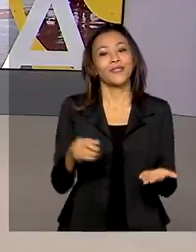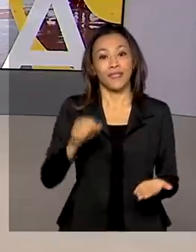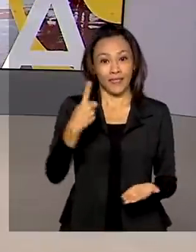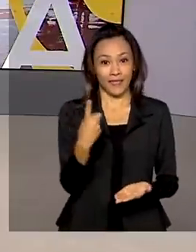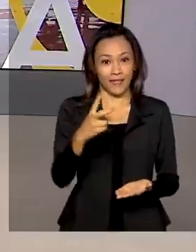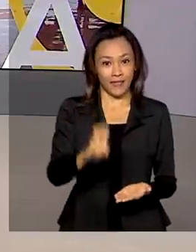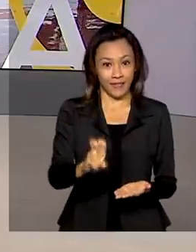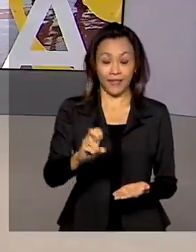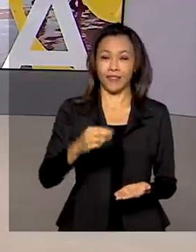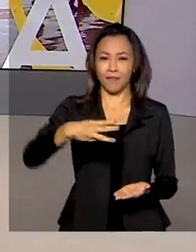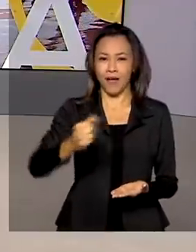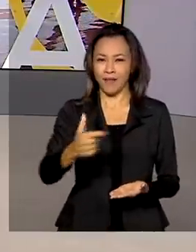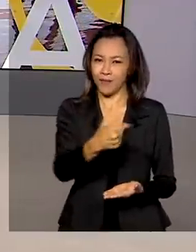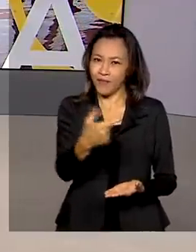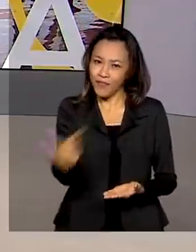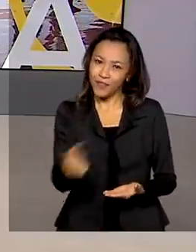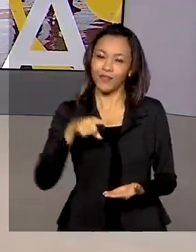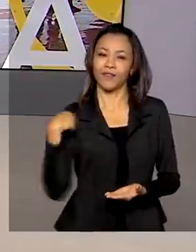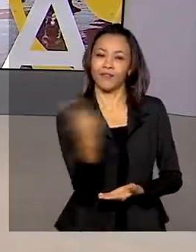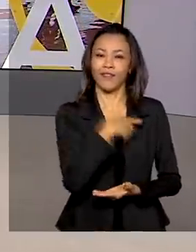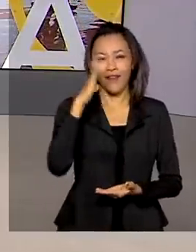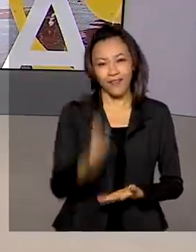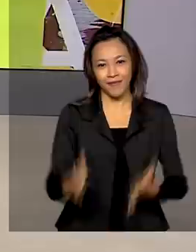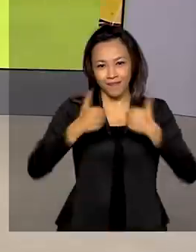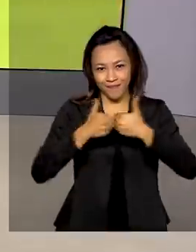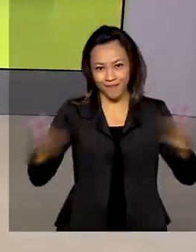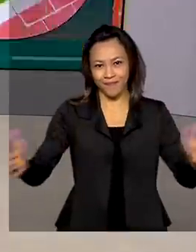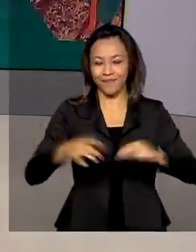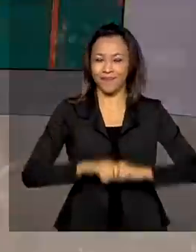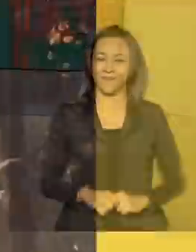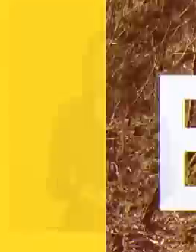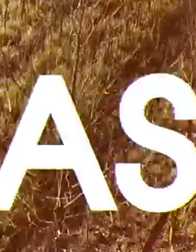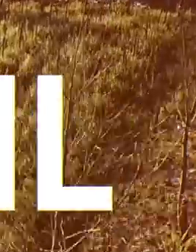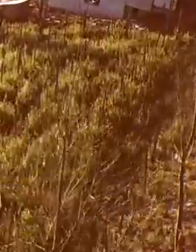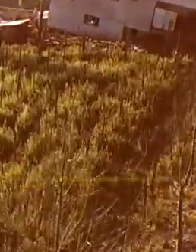de março de 2021, o Brasil em Dia já está no ar.